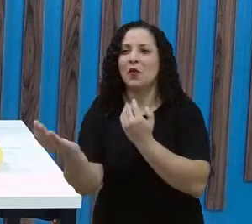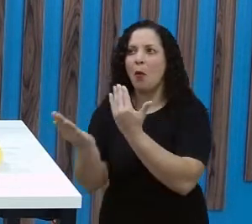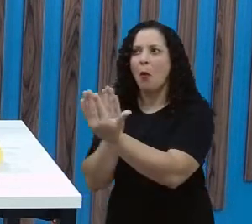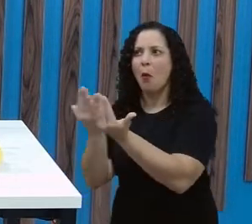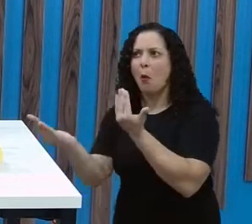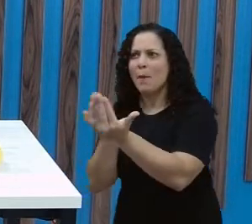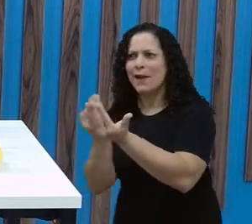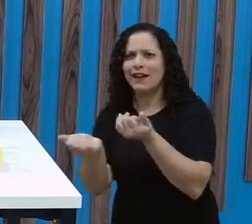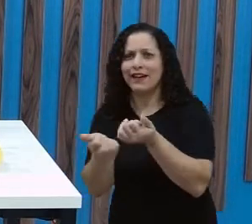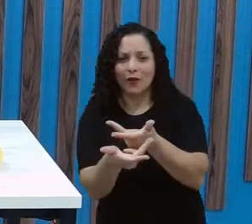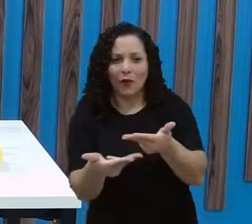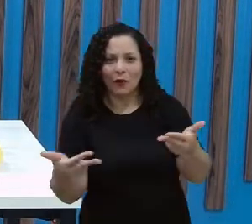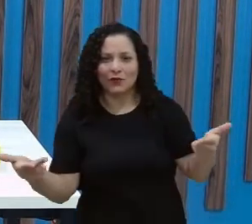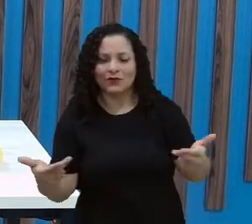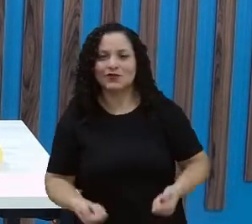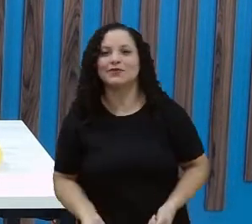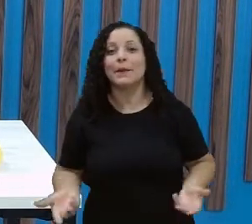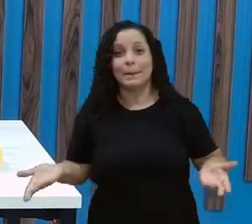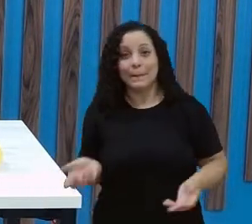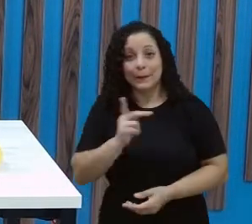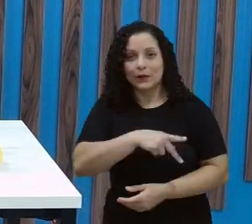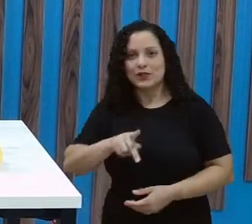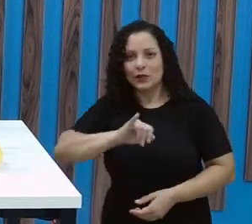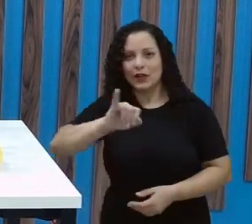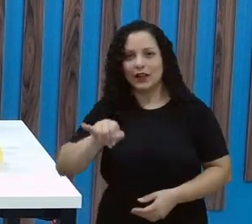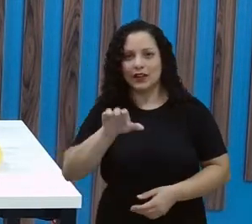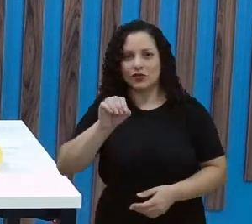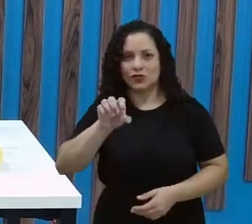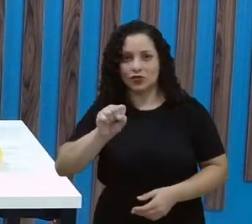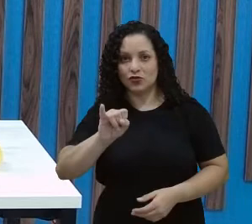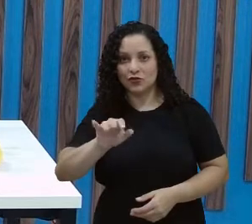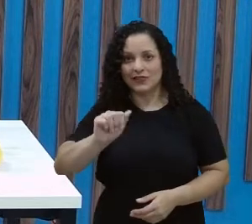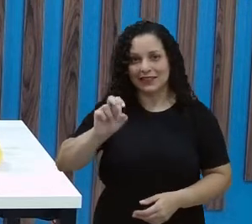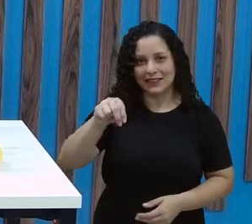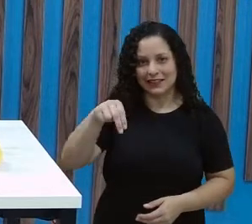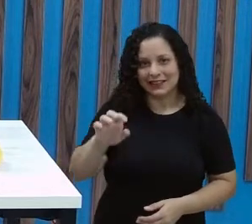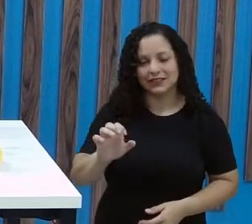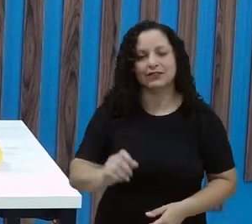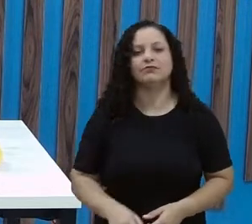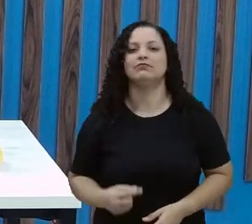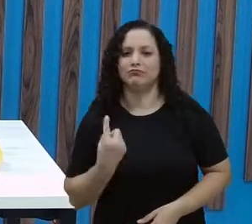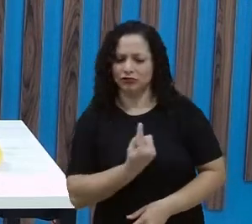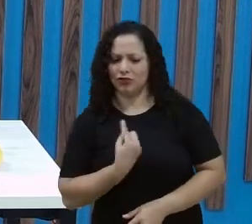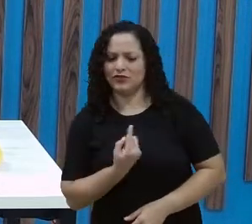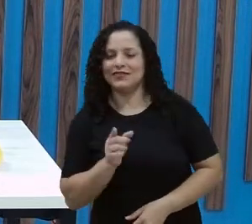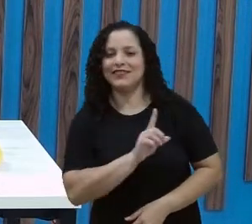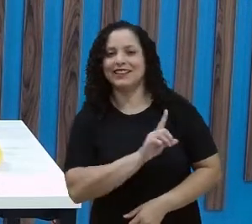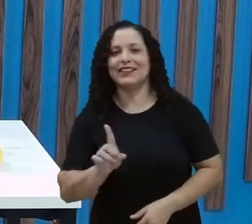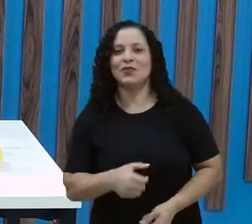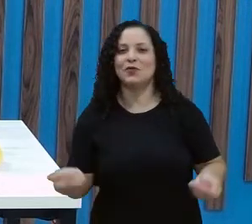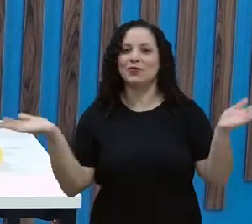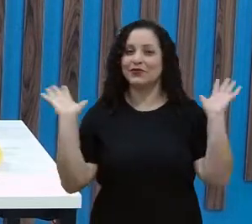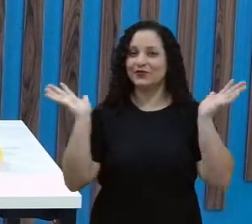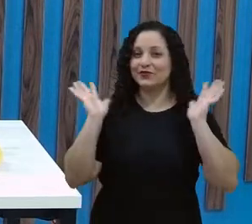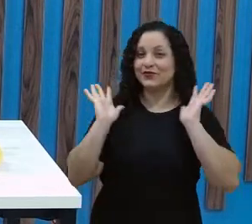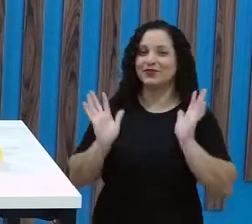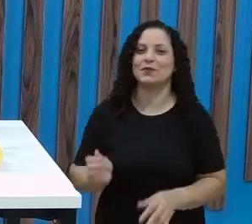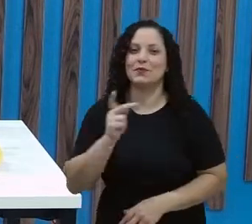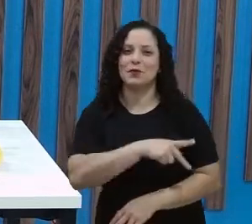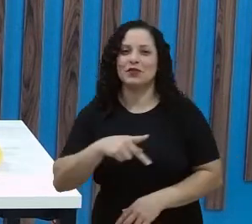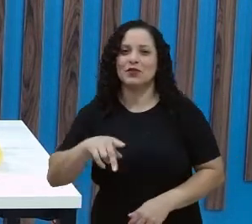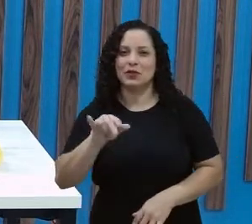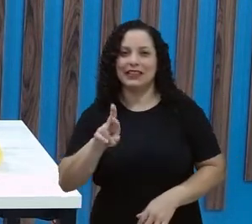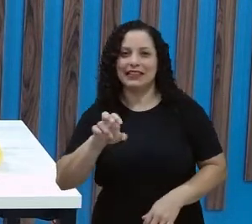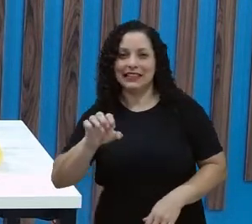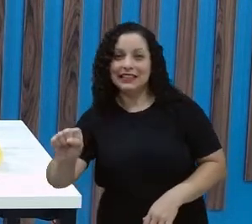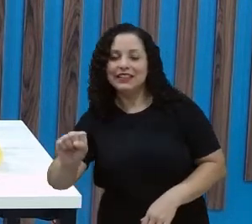massas. E eu sou a professora Josiane Santos, mas eu não estou sozinha aqui. Vamos dar um olá para a professora Iris, que já